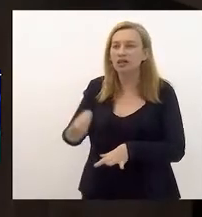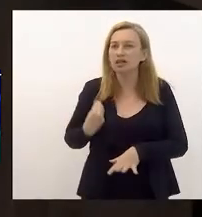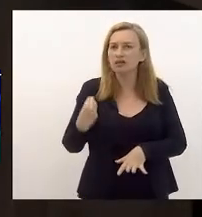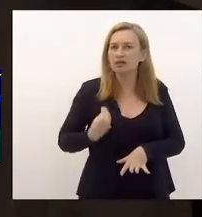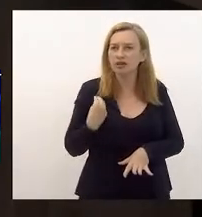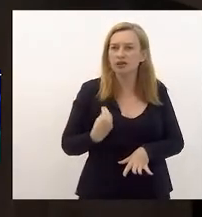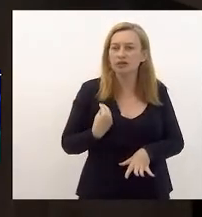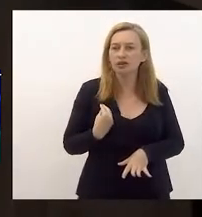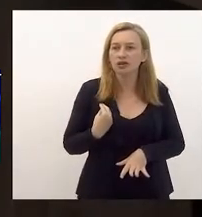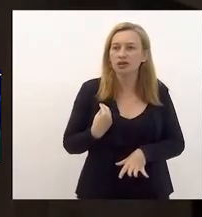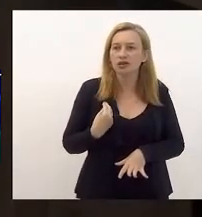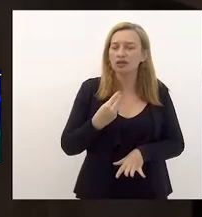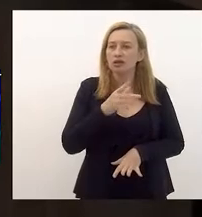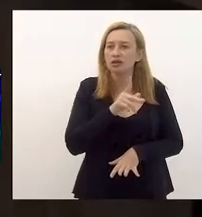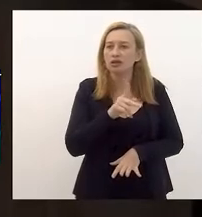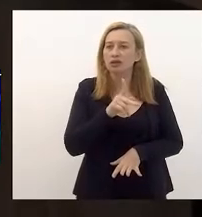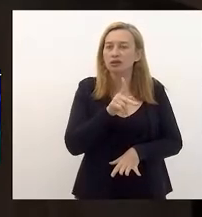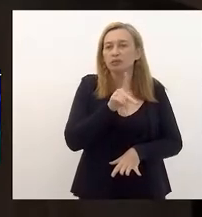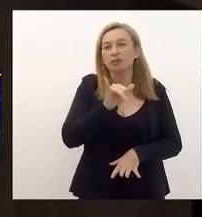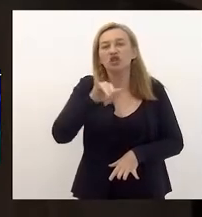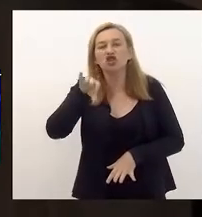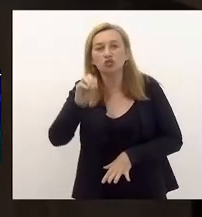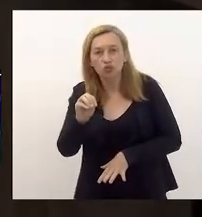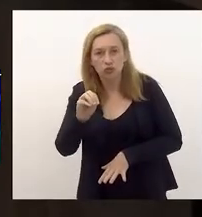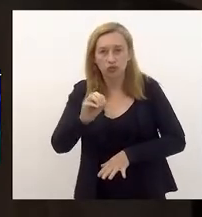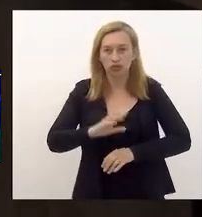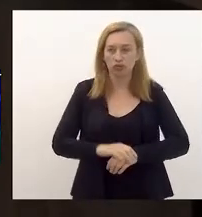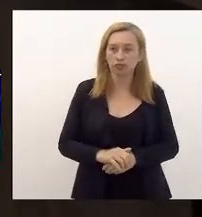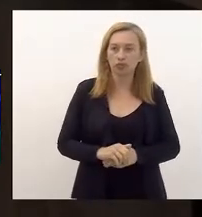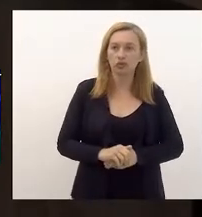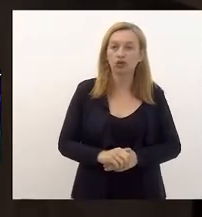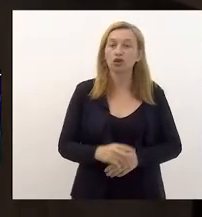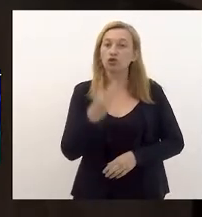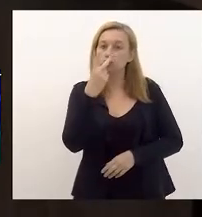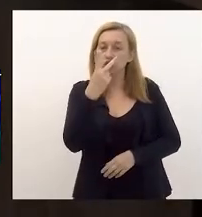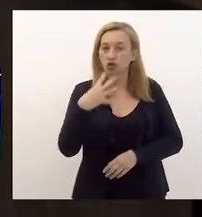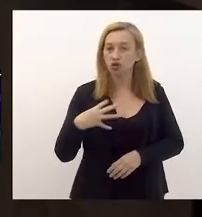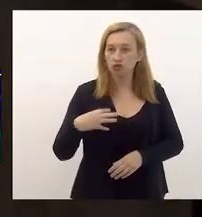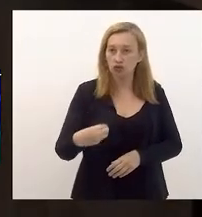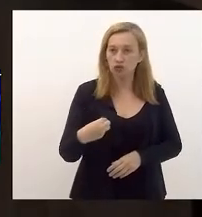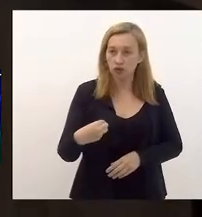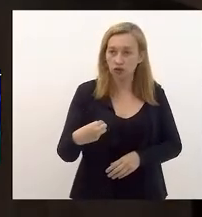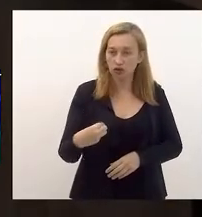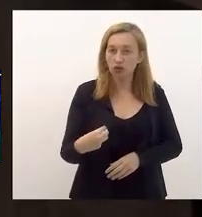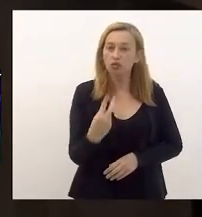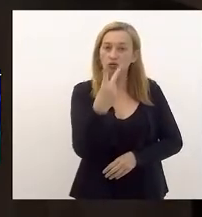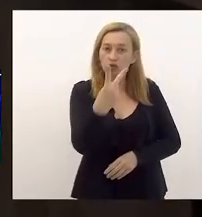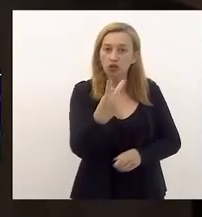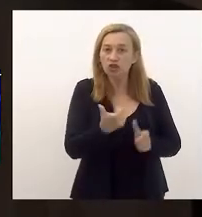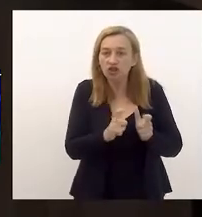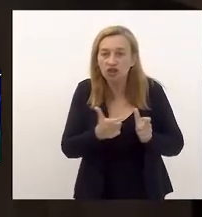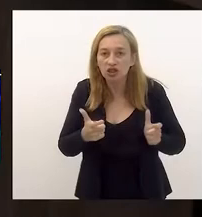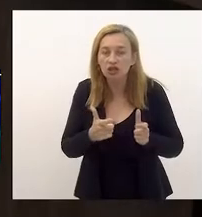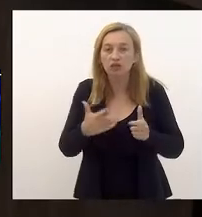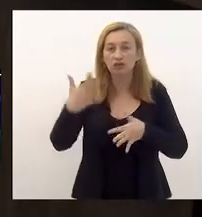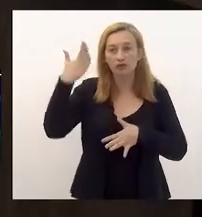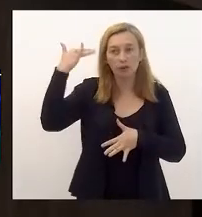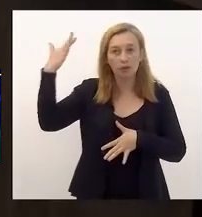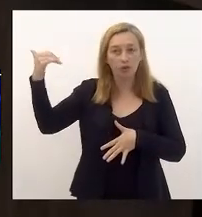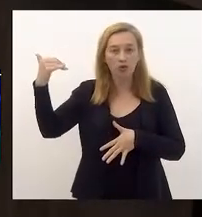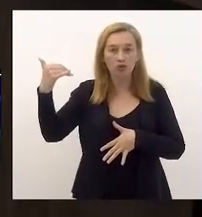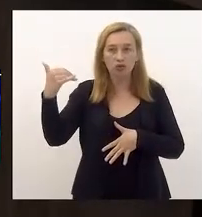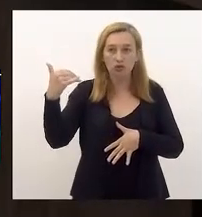do hipismo, vive para o hipismo. Os seus dois filhos são dois grandes atletas brasileiros,